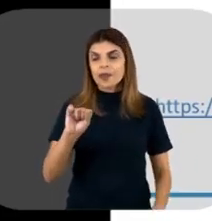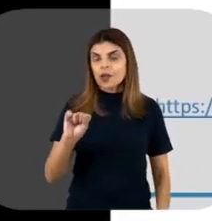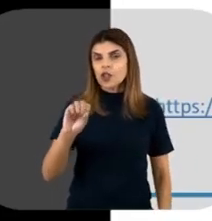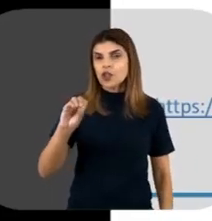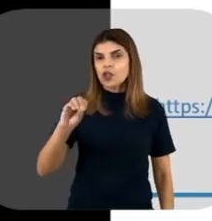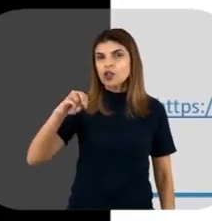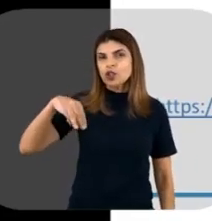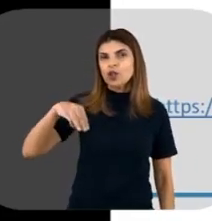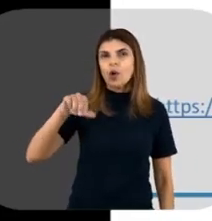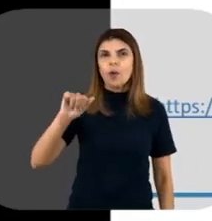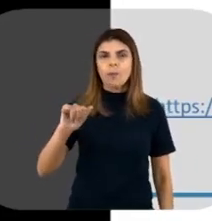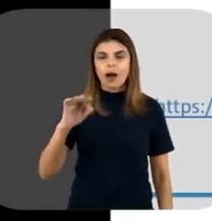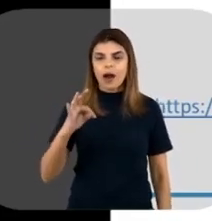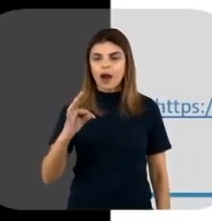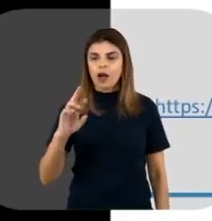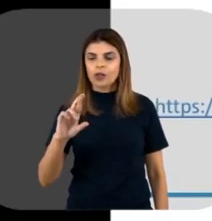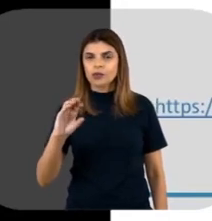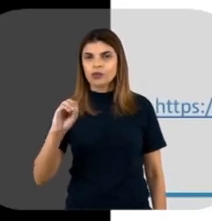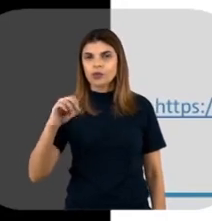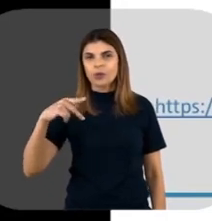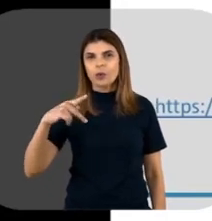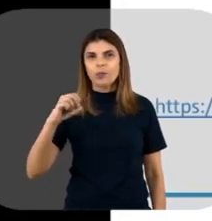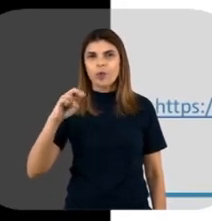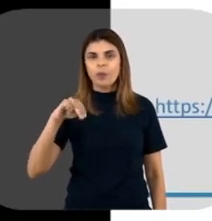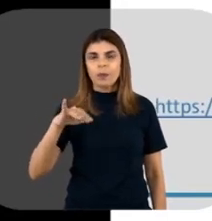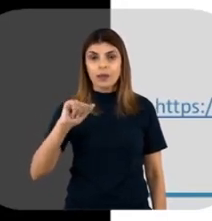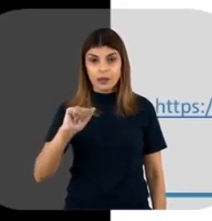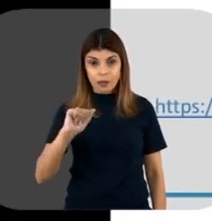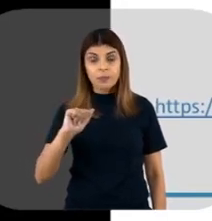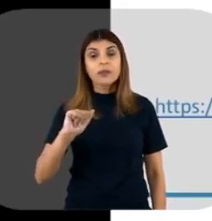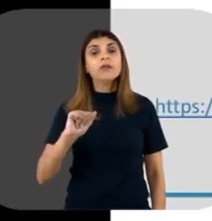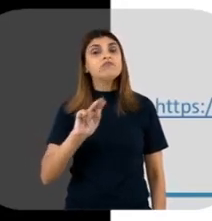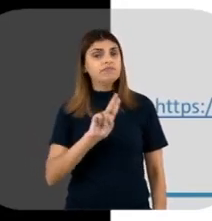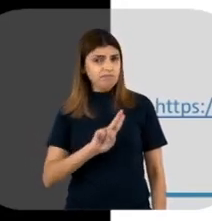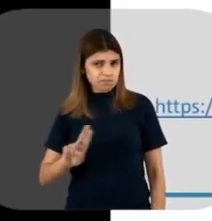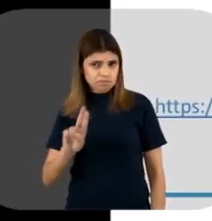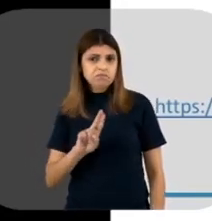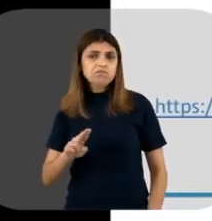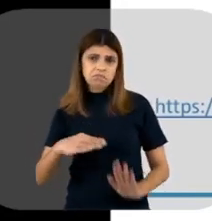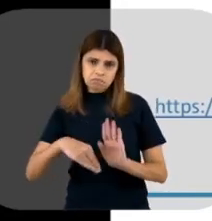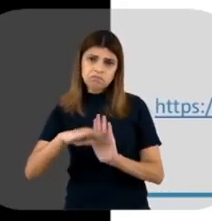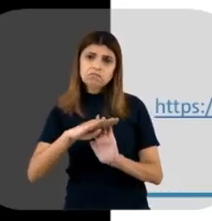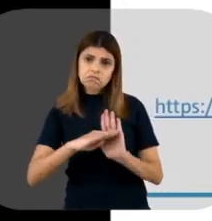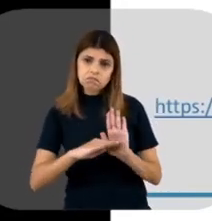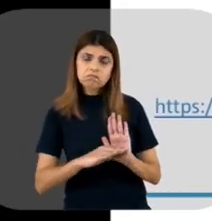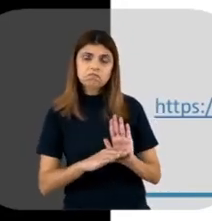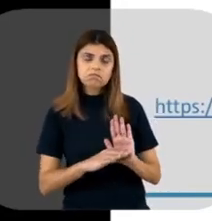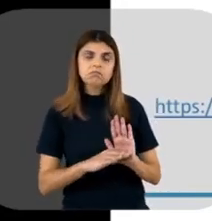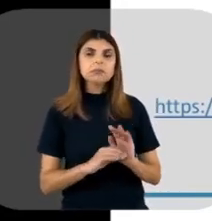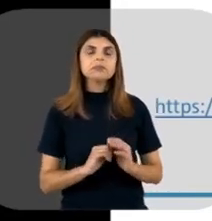somatotropina, eritropoetina e os anticorpos monoclonais. Né?